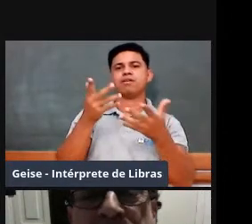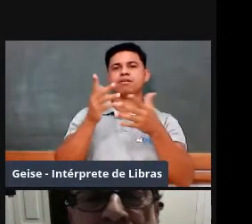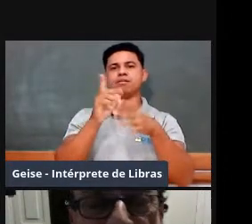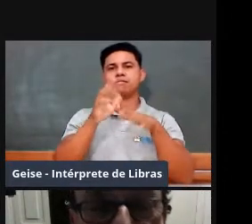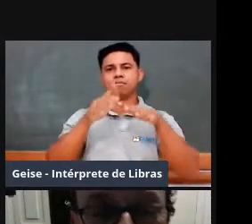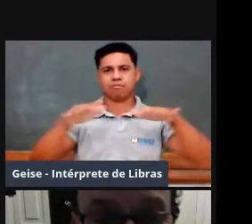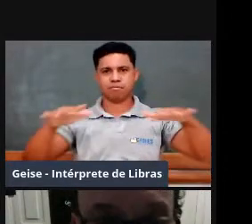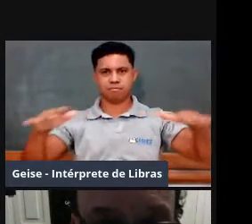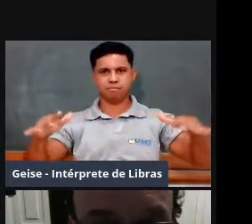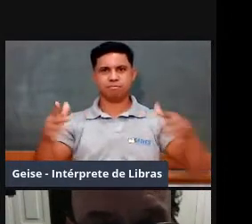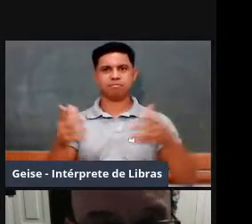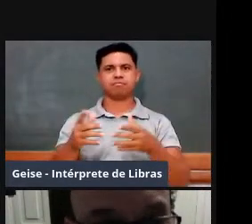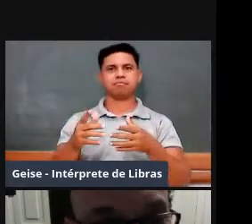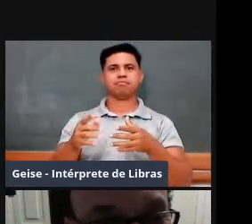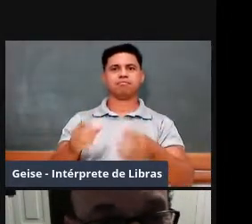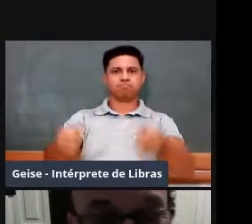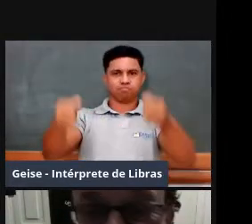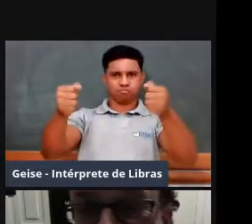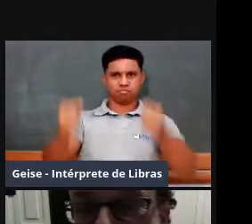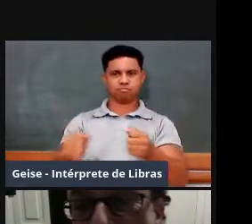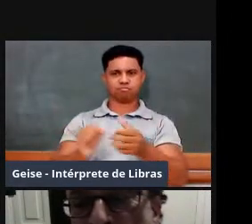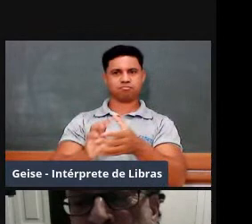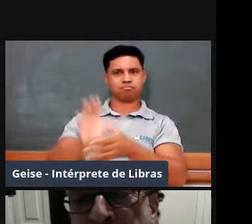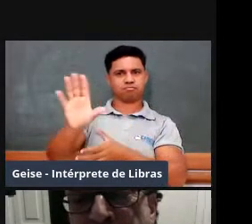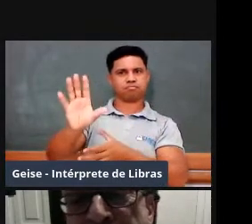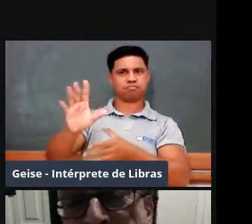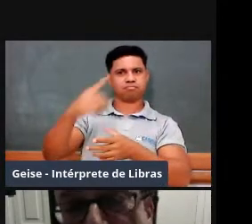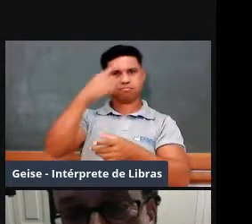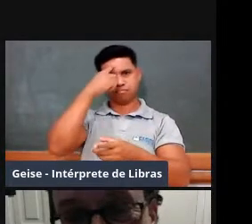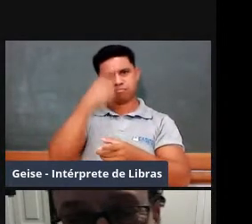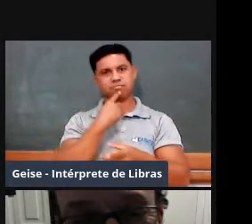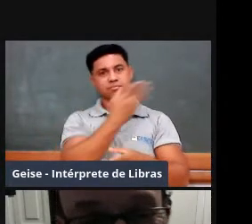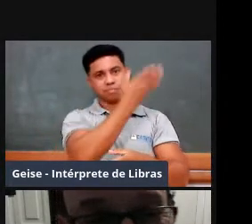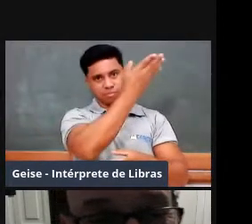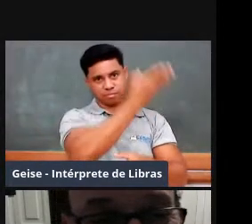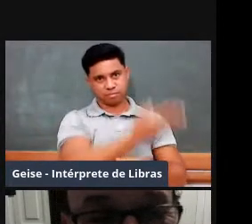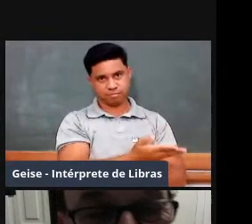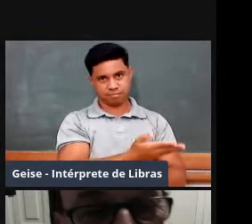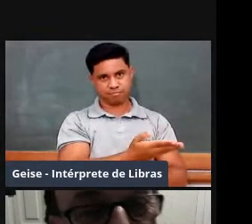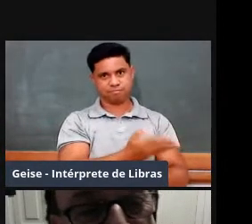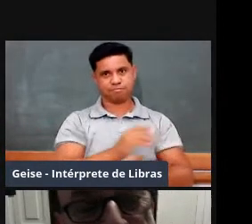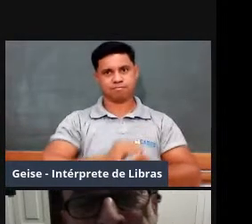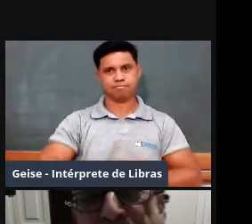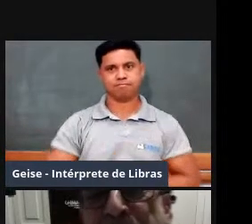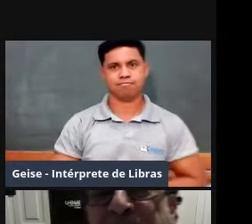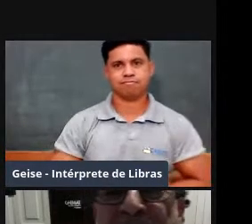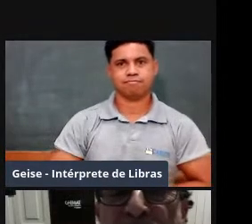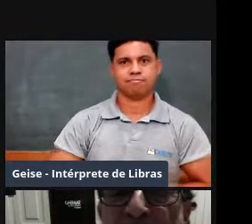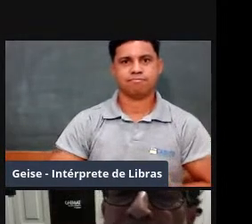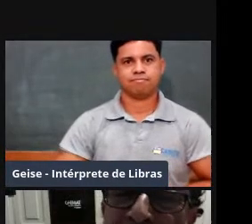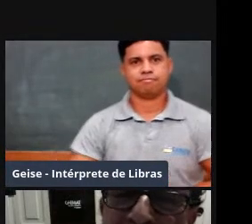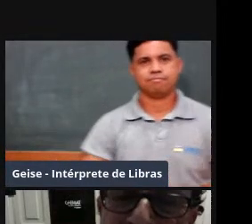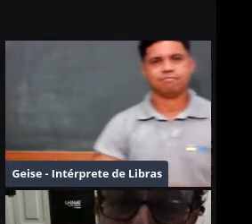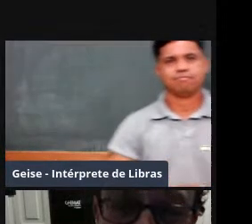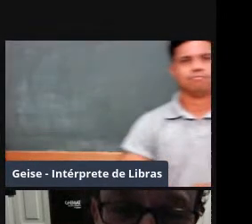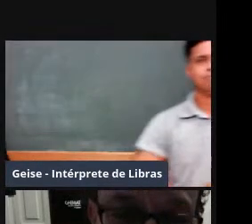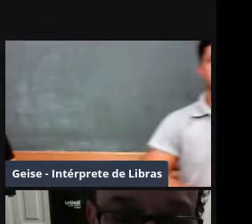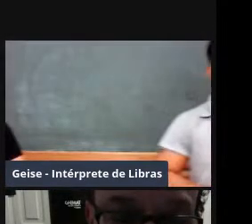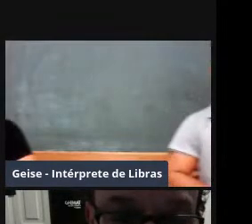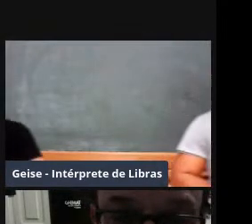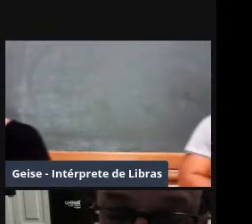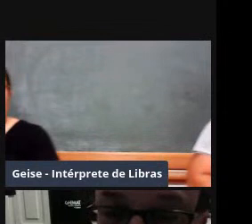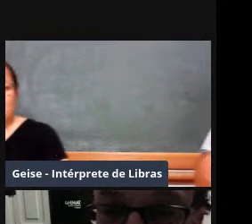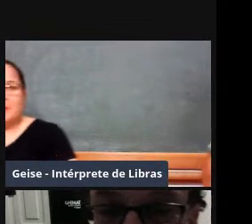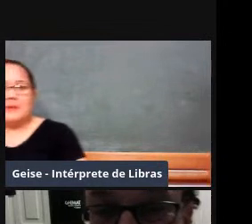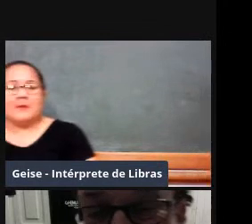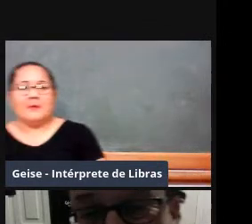fortes ficavam, então, os canhões para a proteção, para a preservação dessa